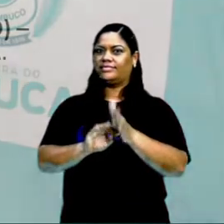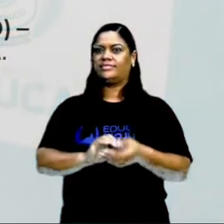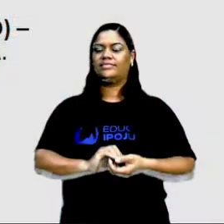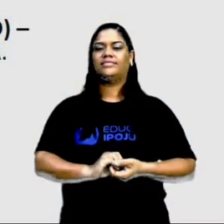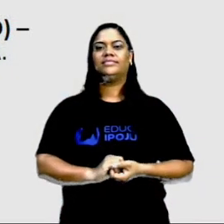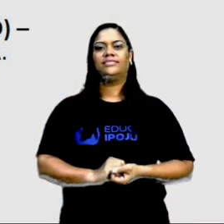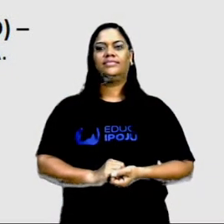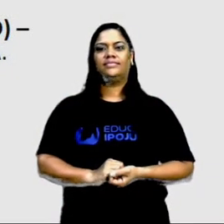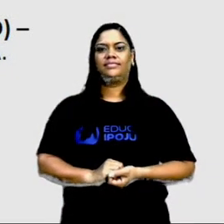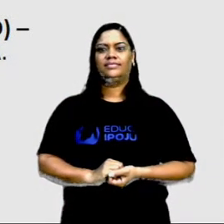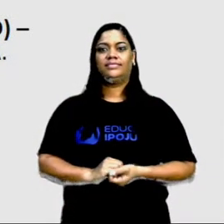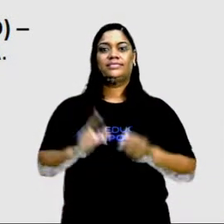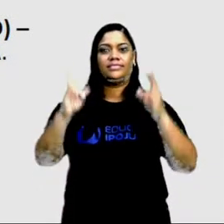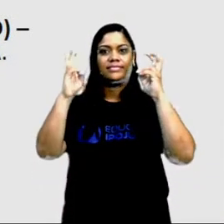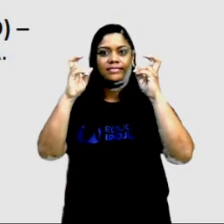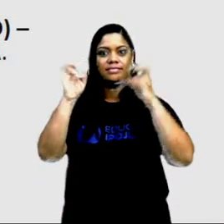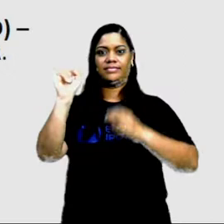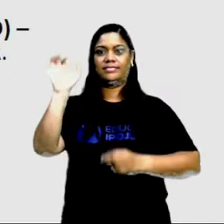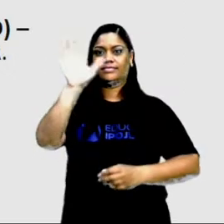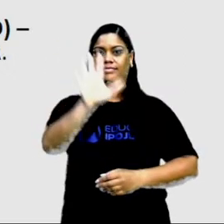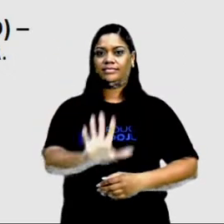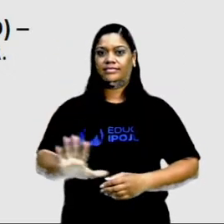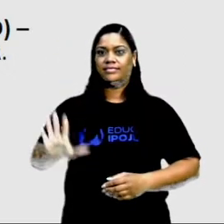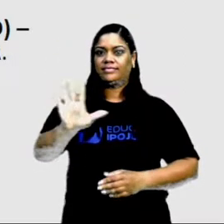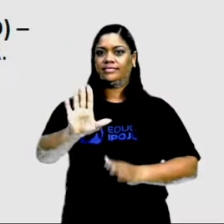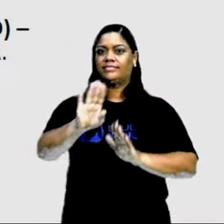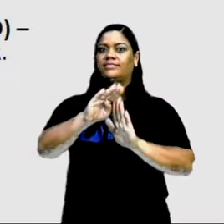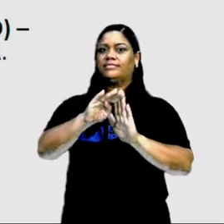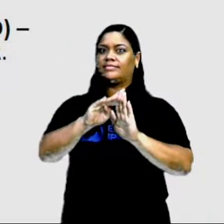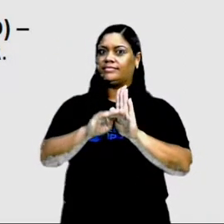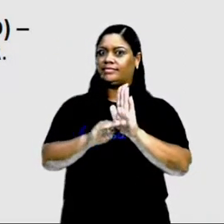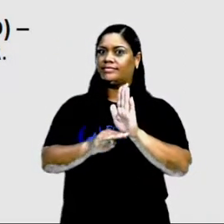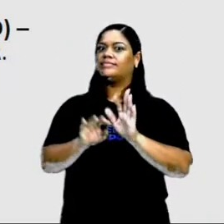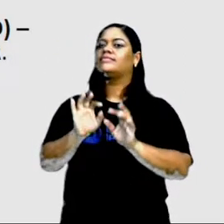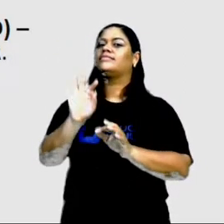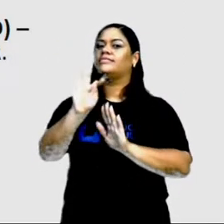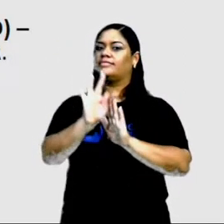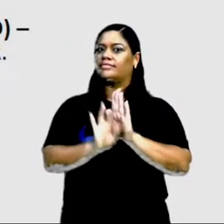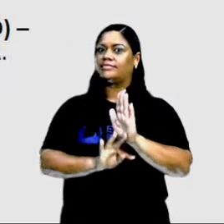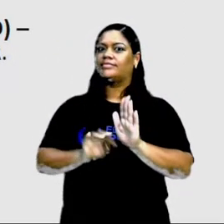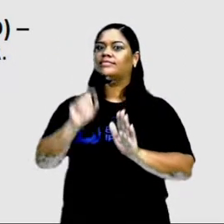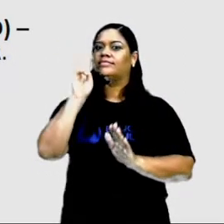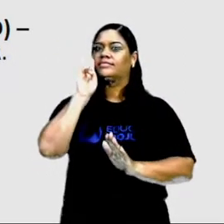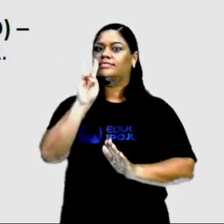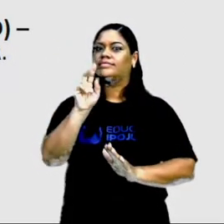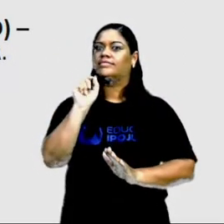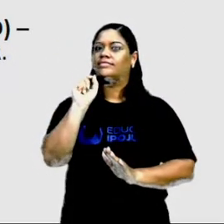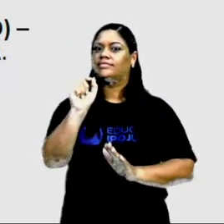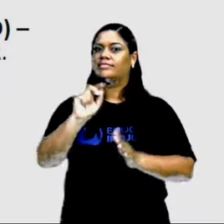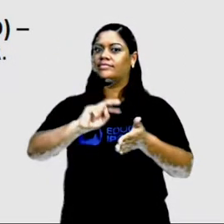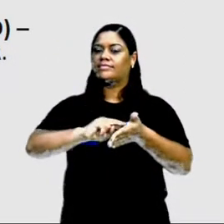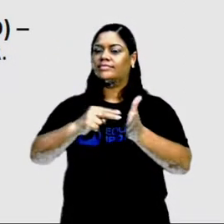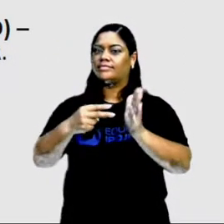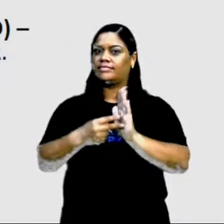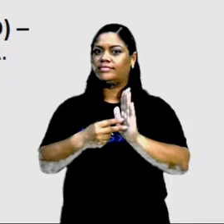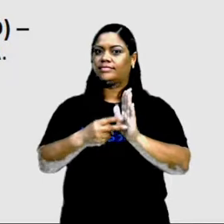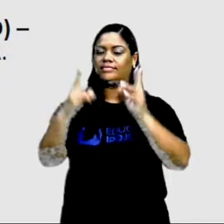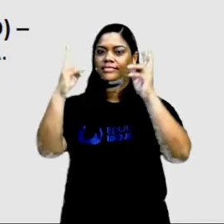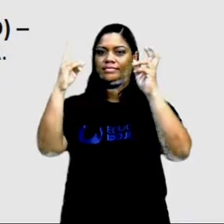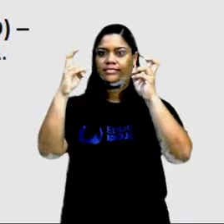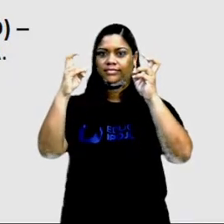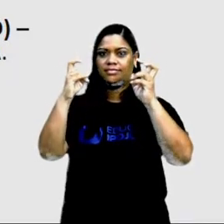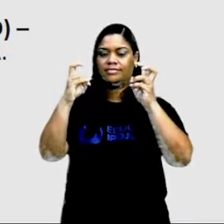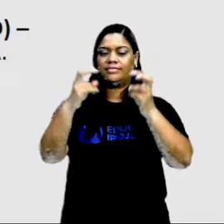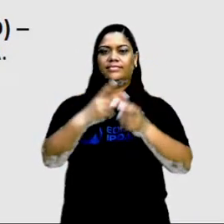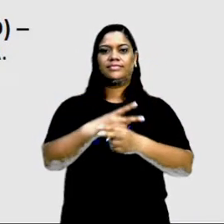Nós vimos título, imagem, corpo do texto. Então vamos ver o que significa isso. O título, ele deve ser